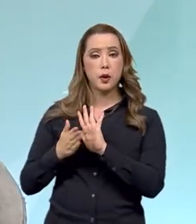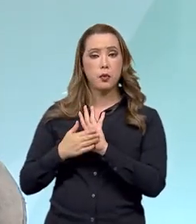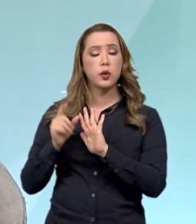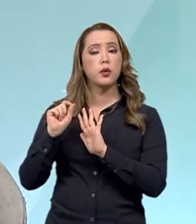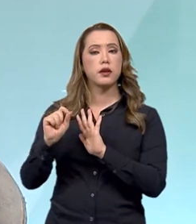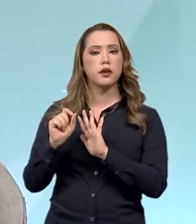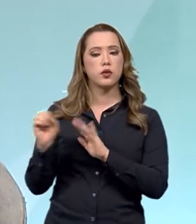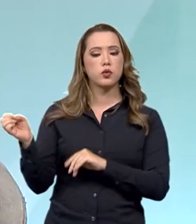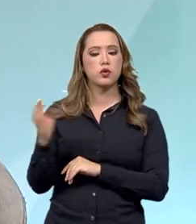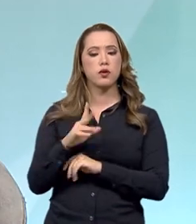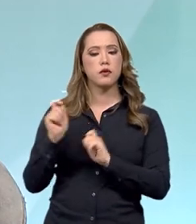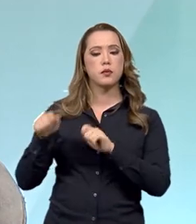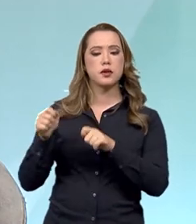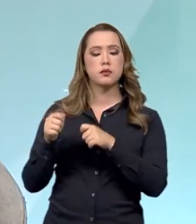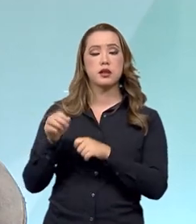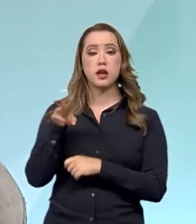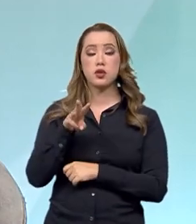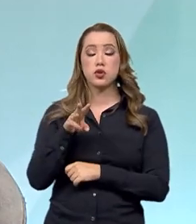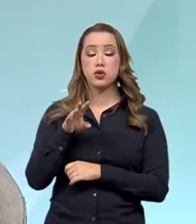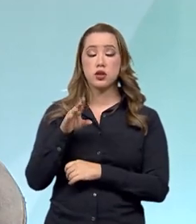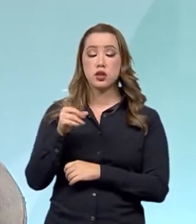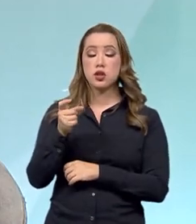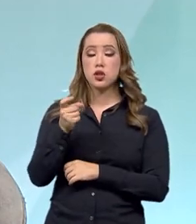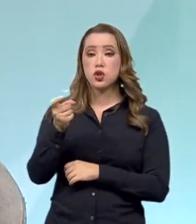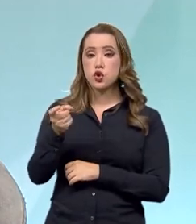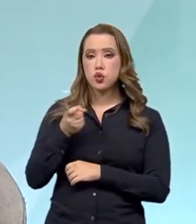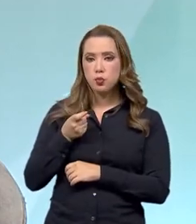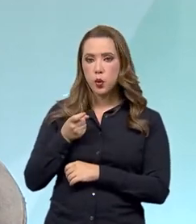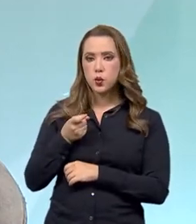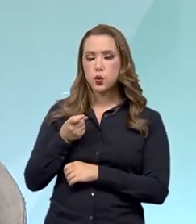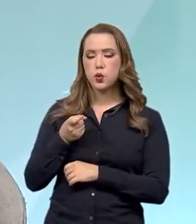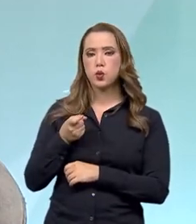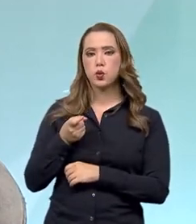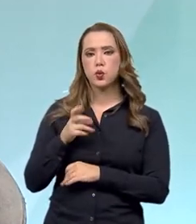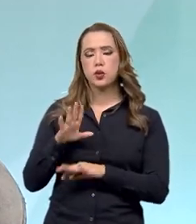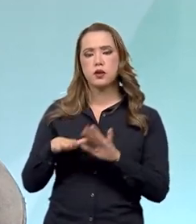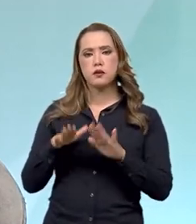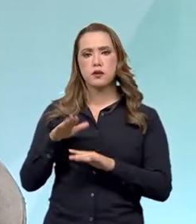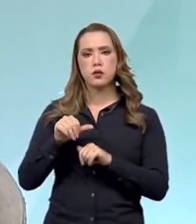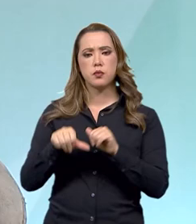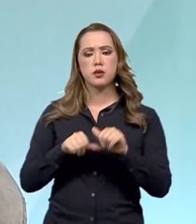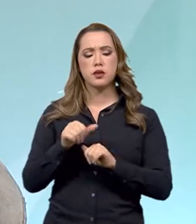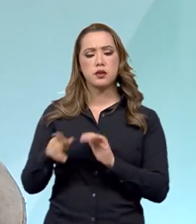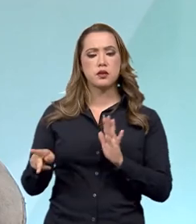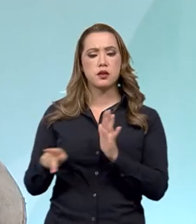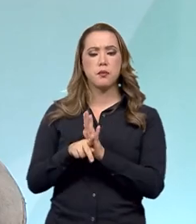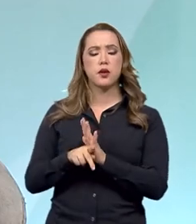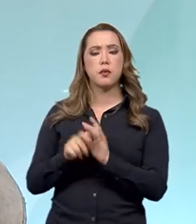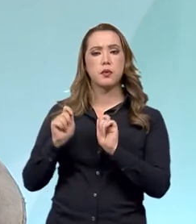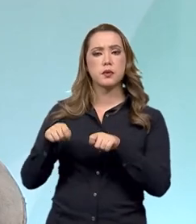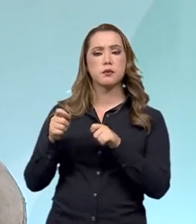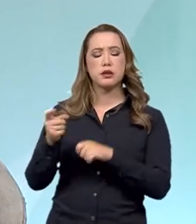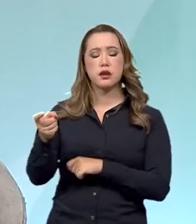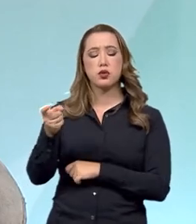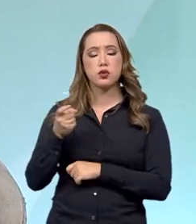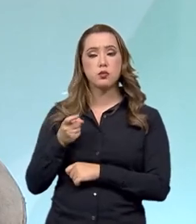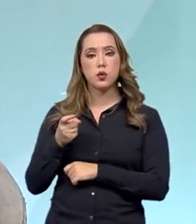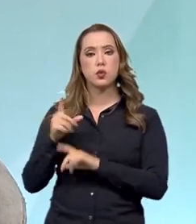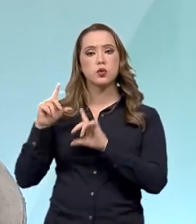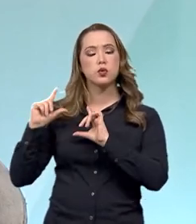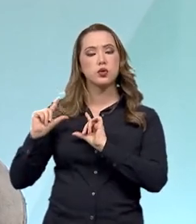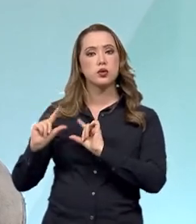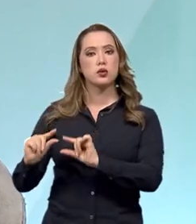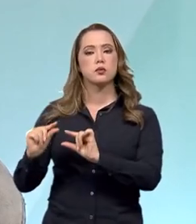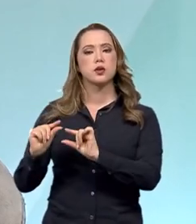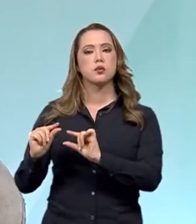ter um novo modelo de tratamento tributário, uma nova forma de tributação, talvez uma mudança da própria base de tributação, reduzindo